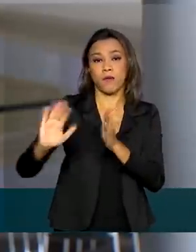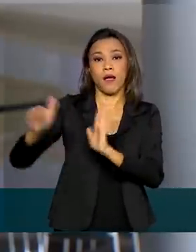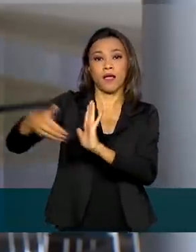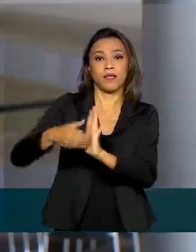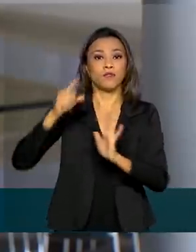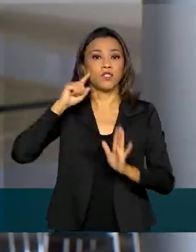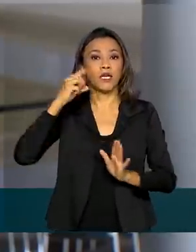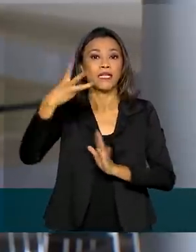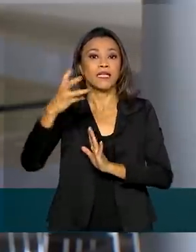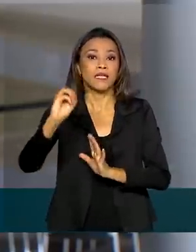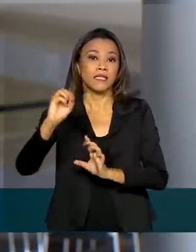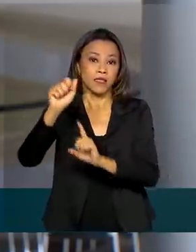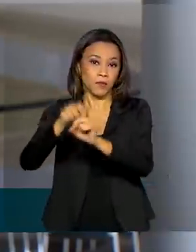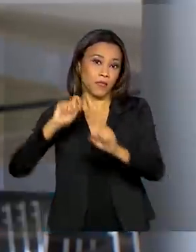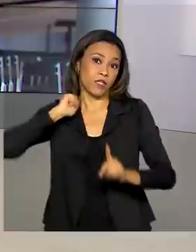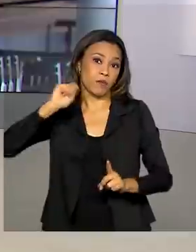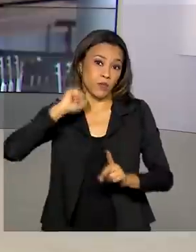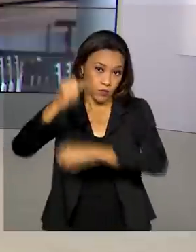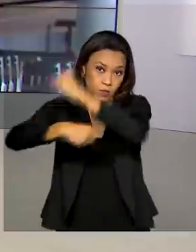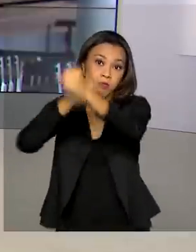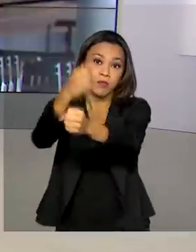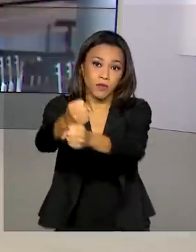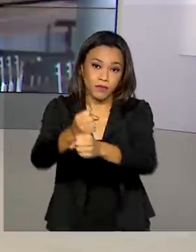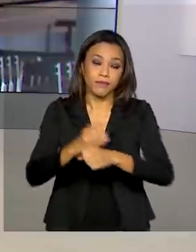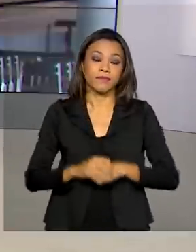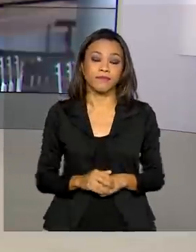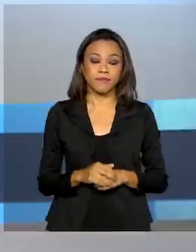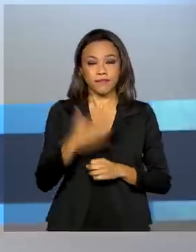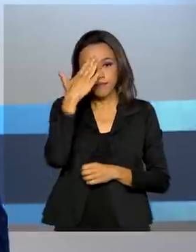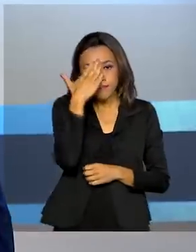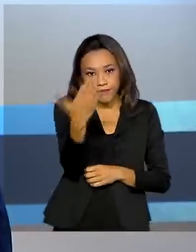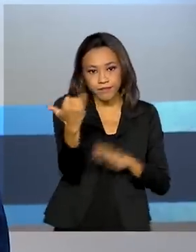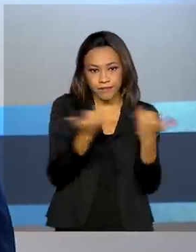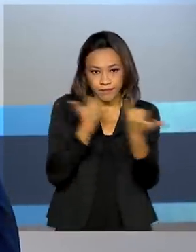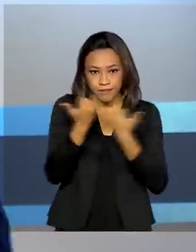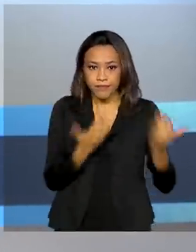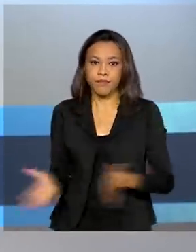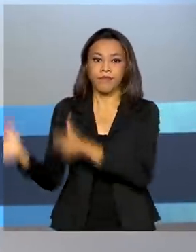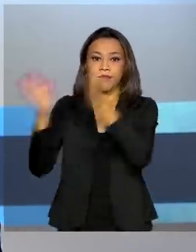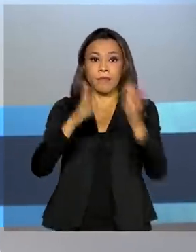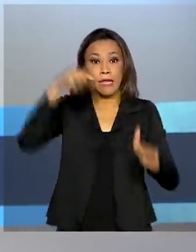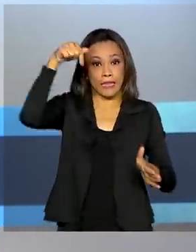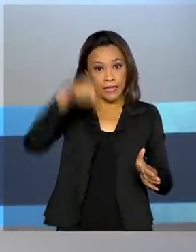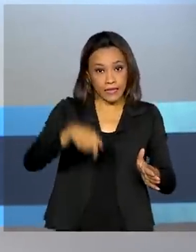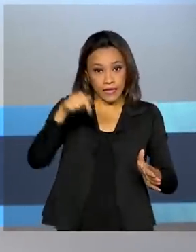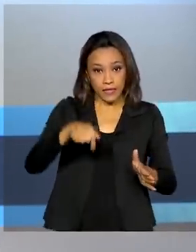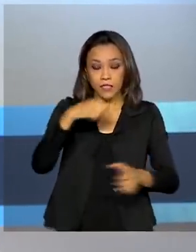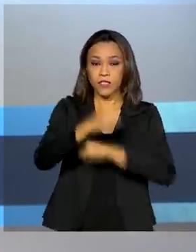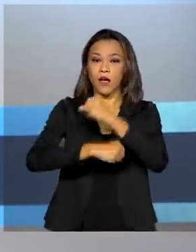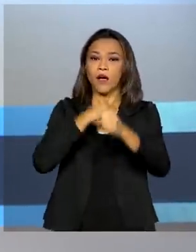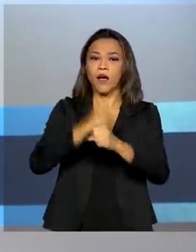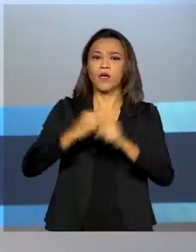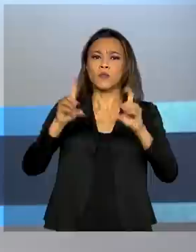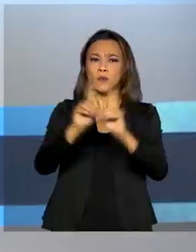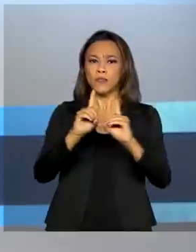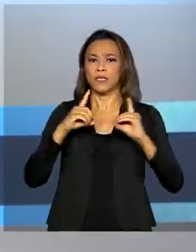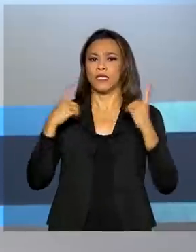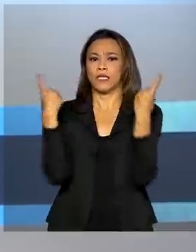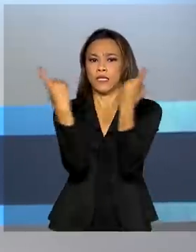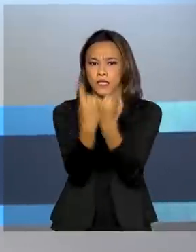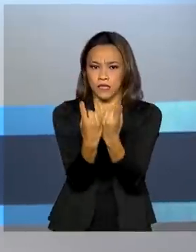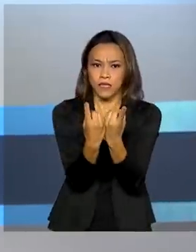do ano que vem. Renata, com você. Obrigada, Glauco, pelas suas informações. Neste ano, o DENIT, Departamento Nacional de